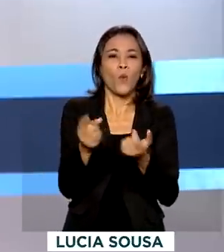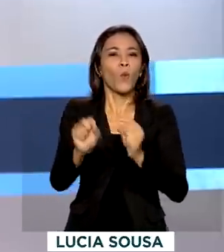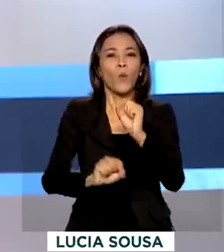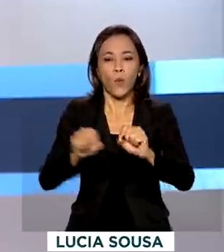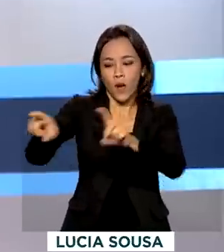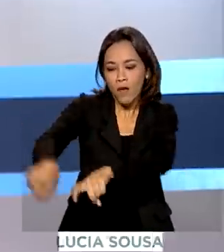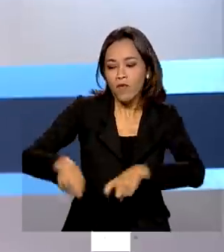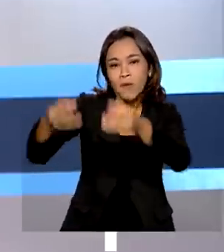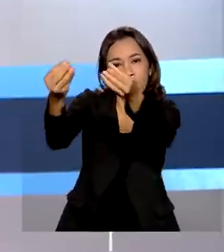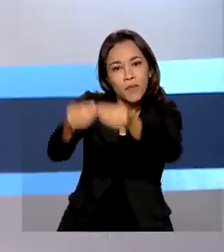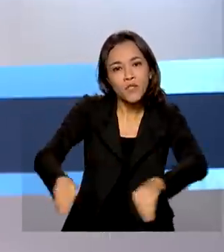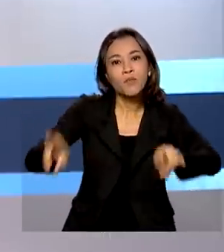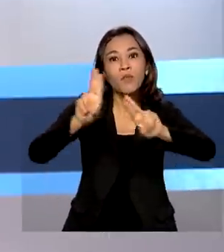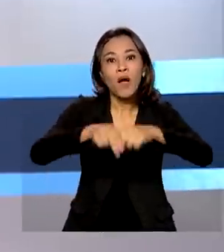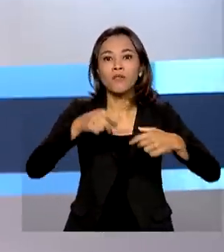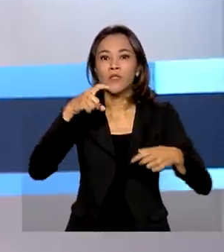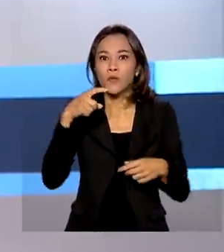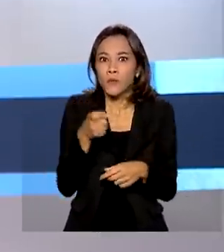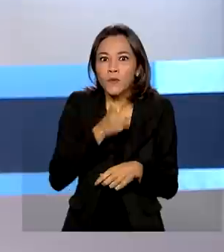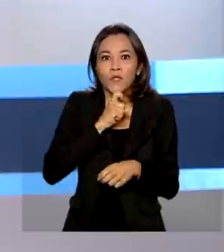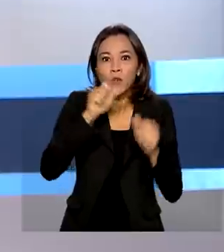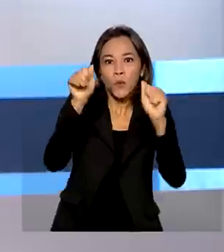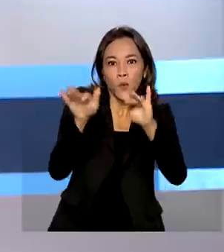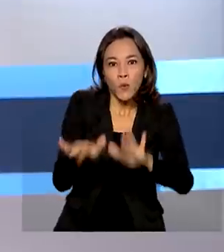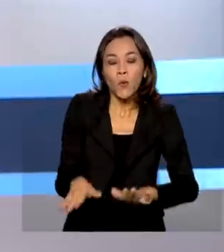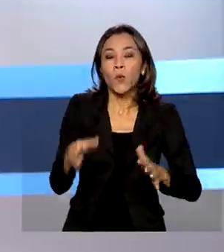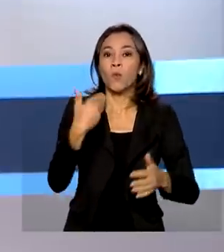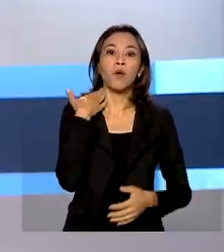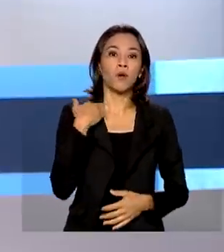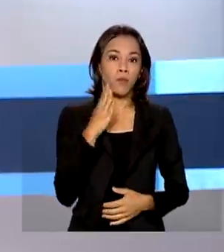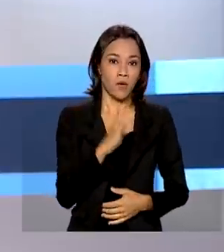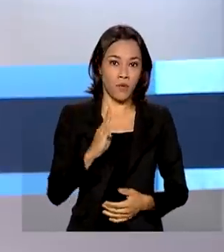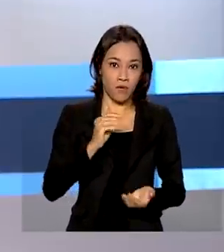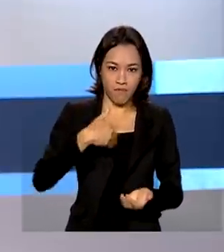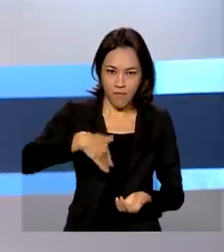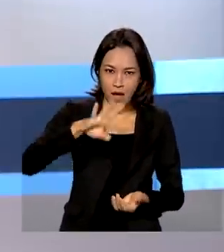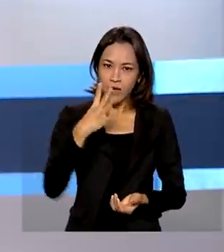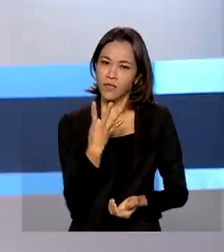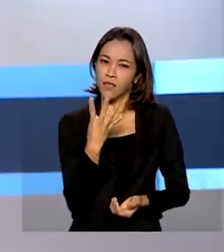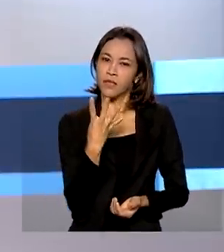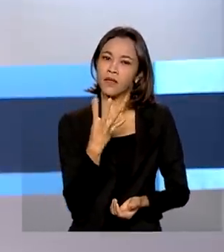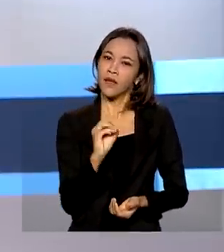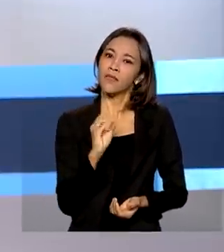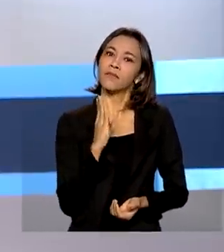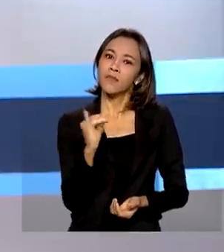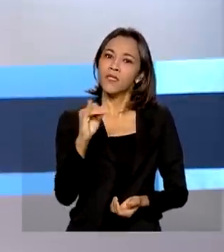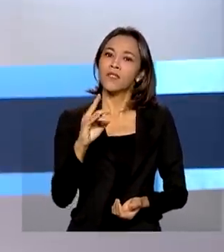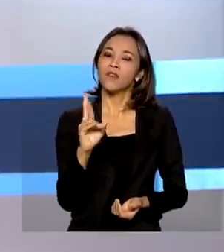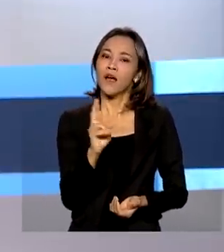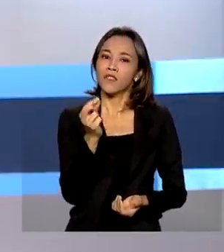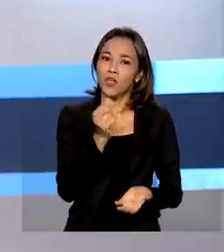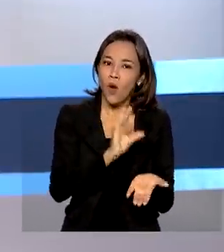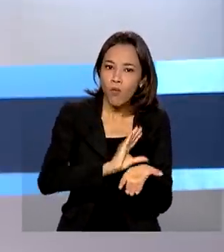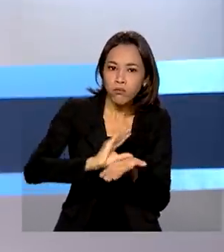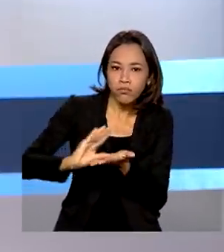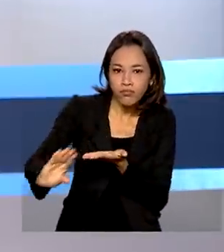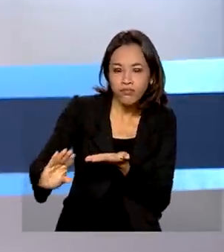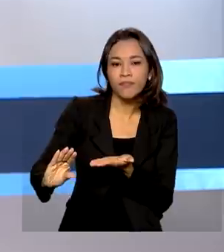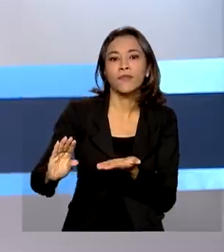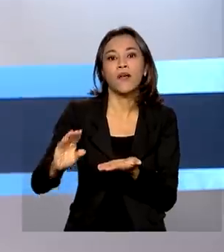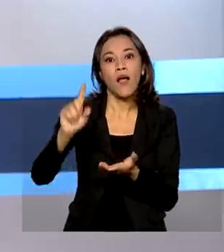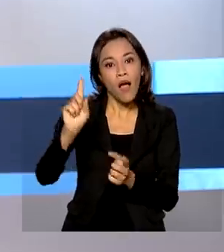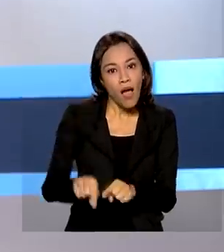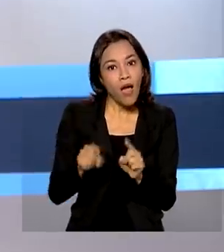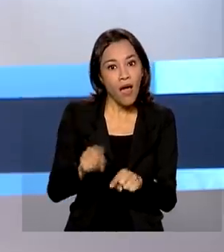O Banco do Brasil anunciou um volume extra de mais de 10 bilhões de reais para financiar a produção agrícola no país. É o